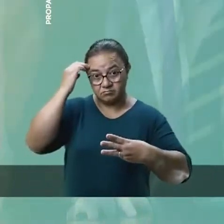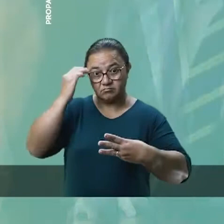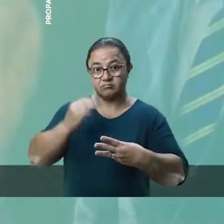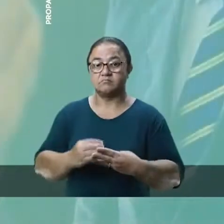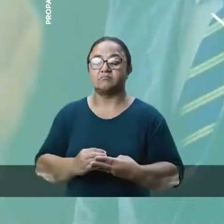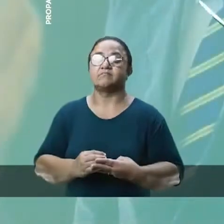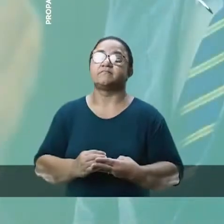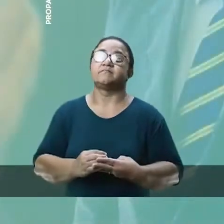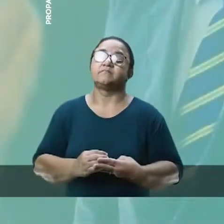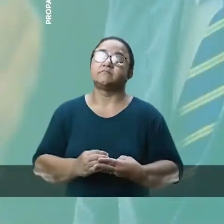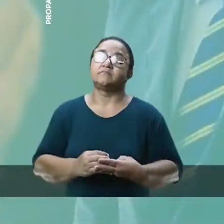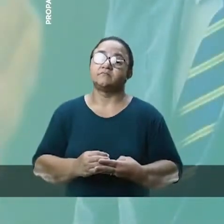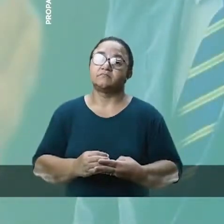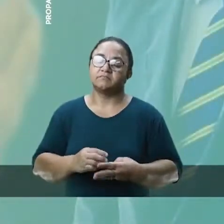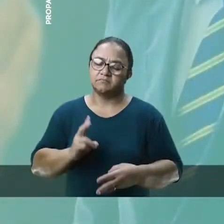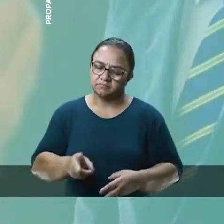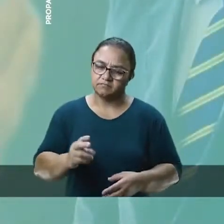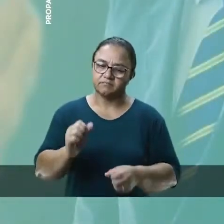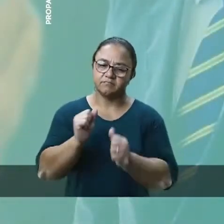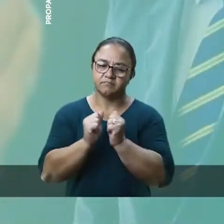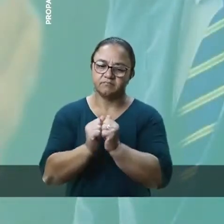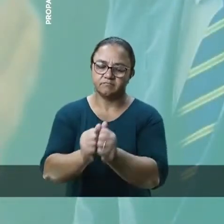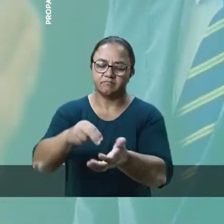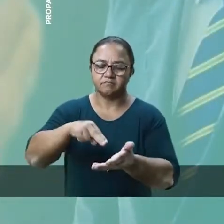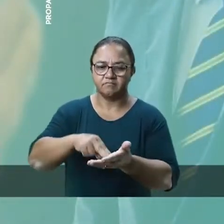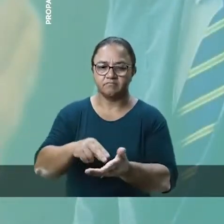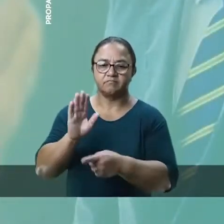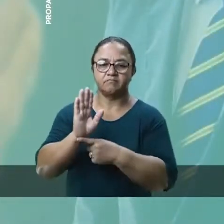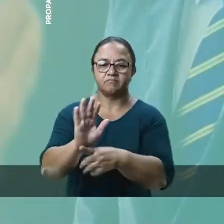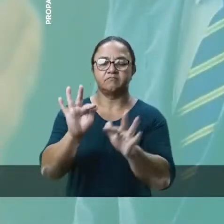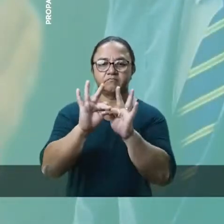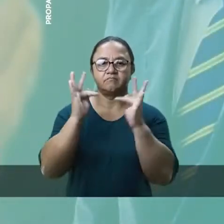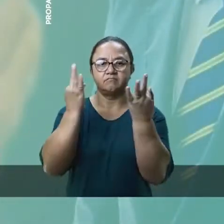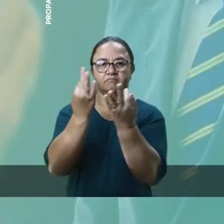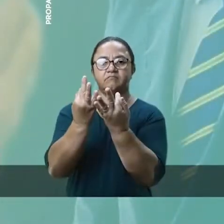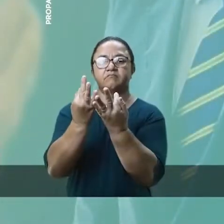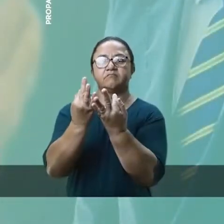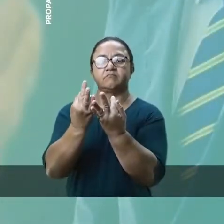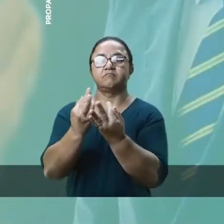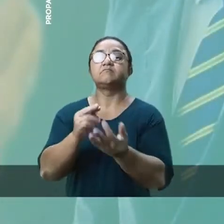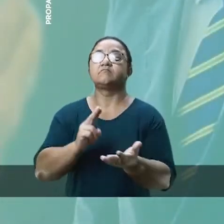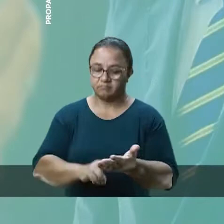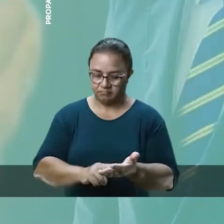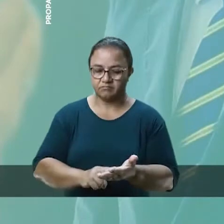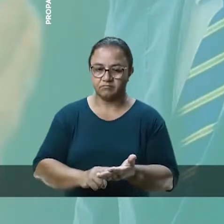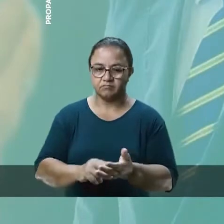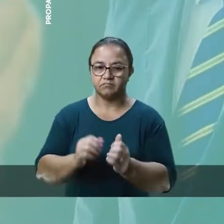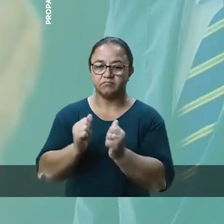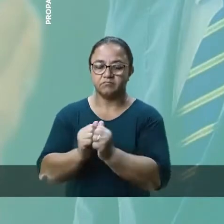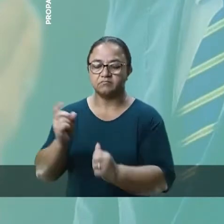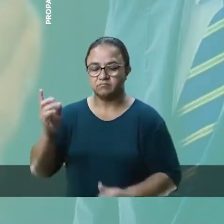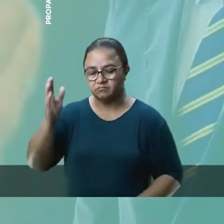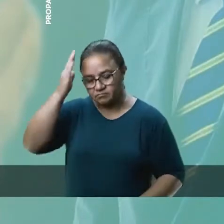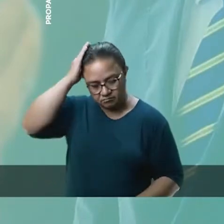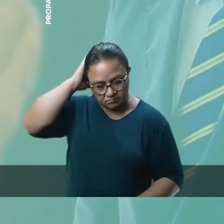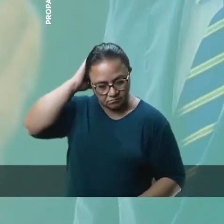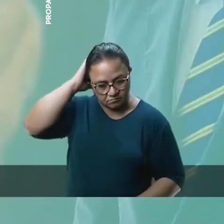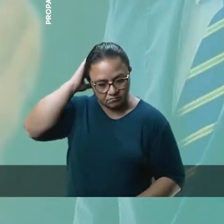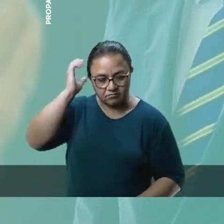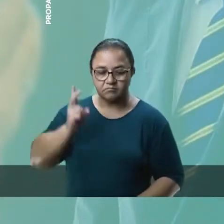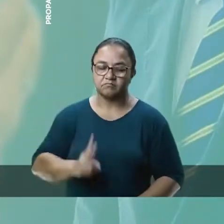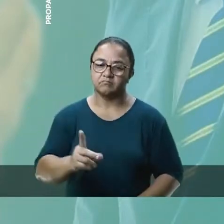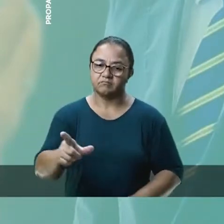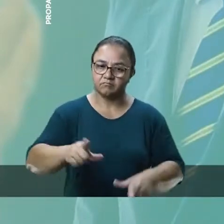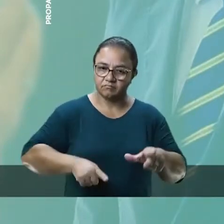município. E sempre estive firme em defesa da família. E é assim que, ao lado do Johnny da Famóveis, que quero continuar